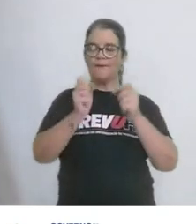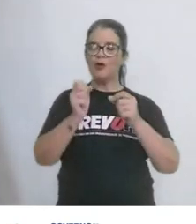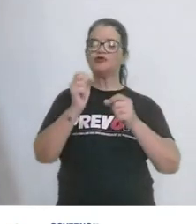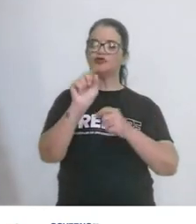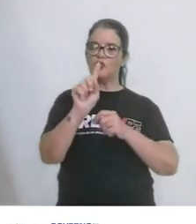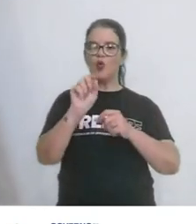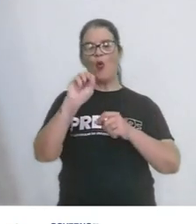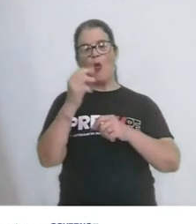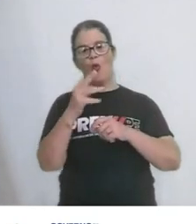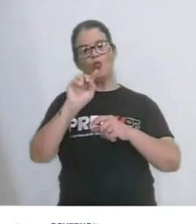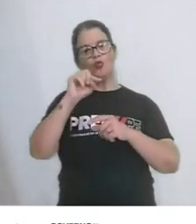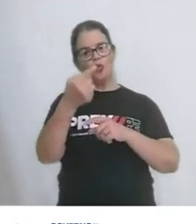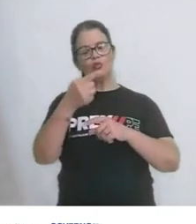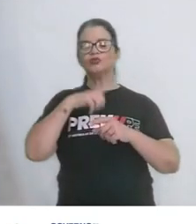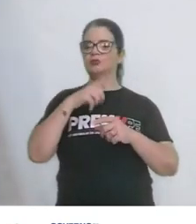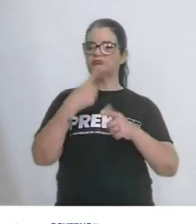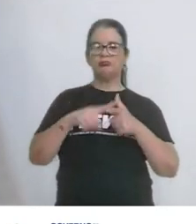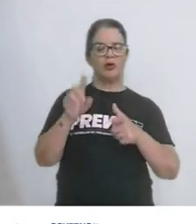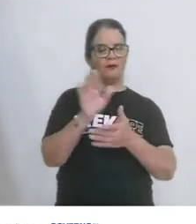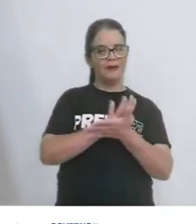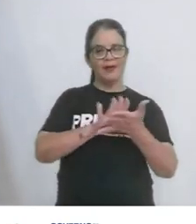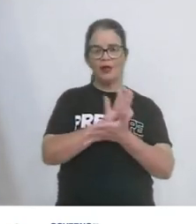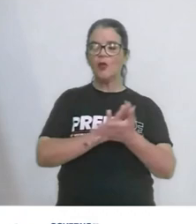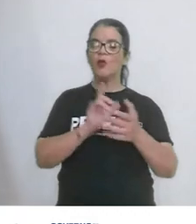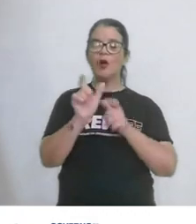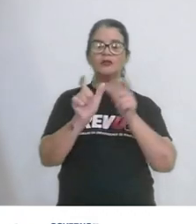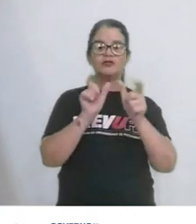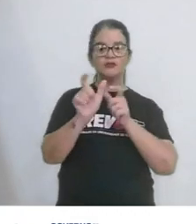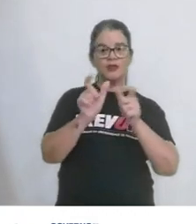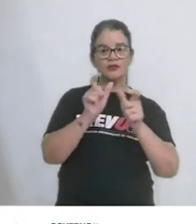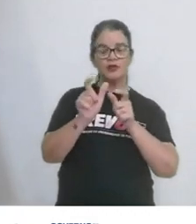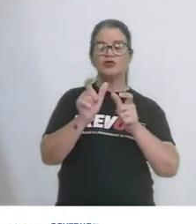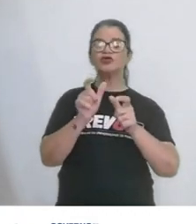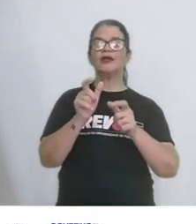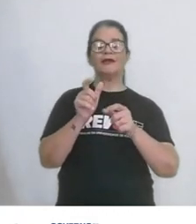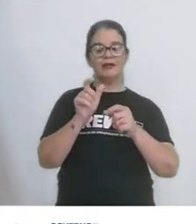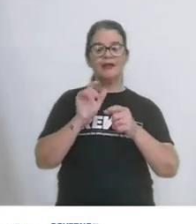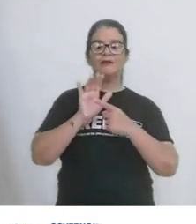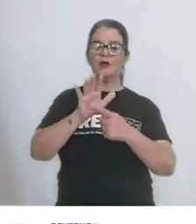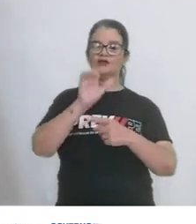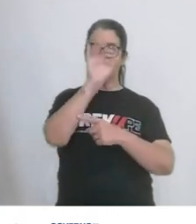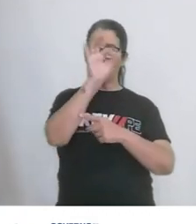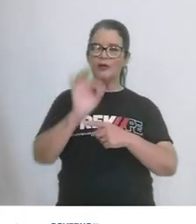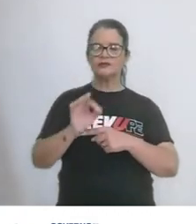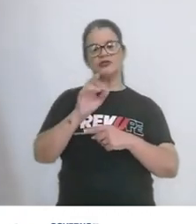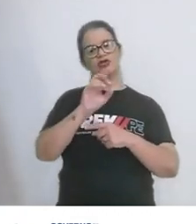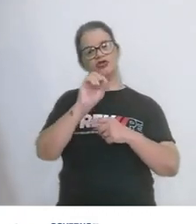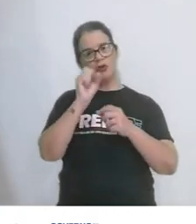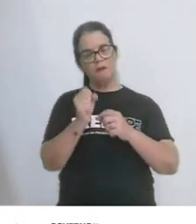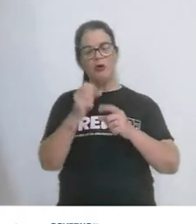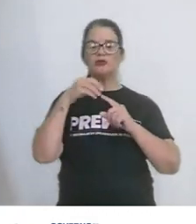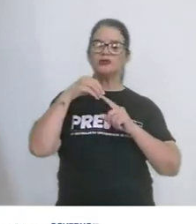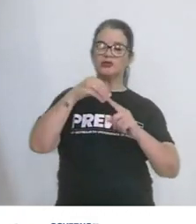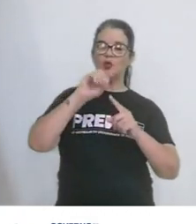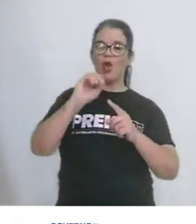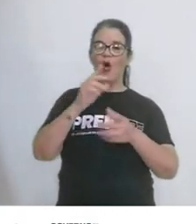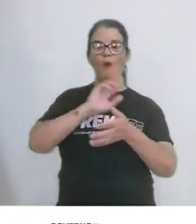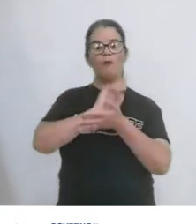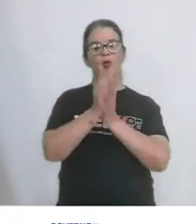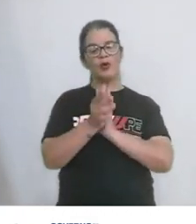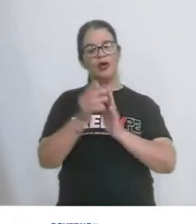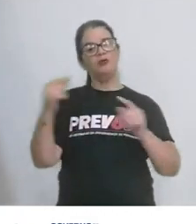problema nenhum. E aí, com as expressões que indicam porcentagens, o verbo pode ficar no singular ou no plural,